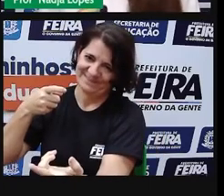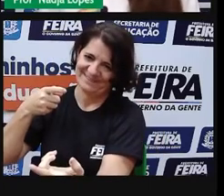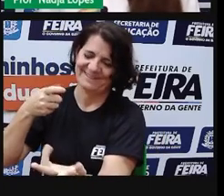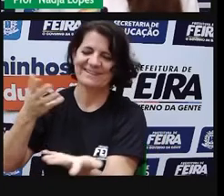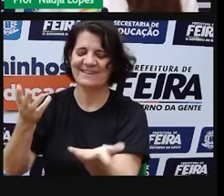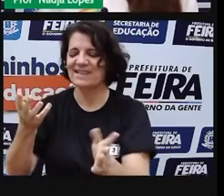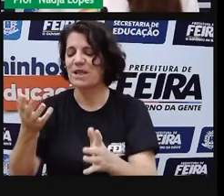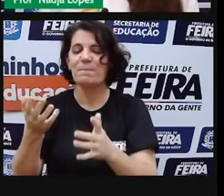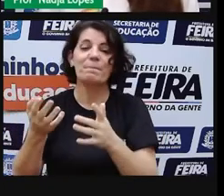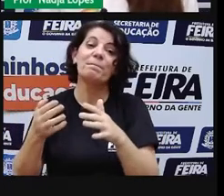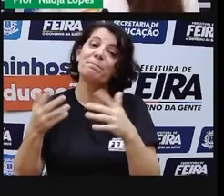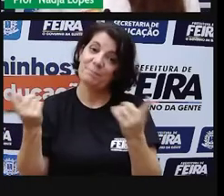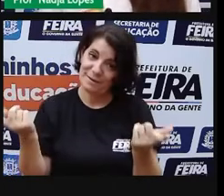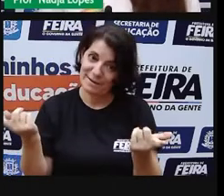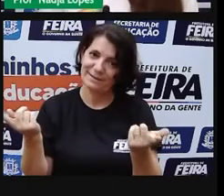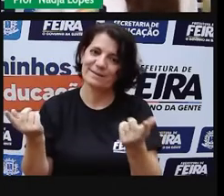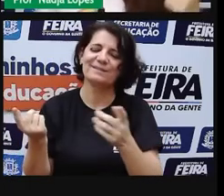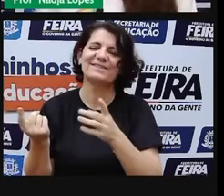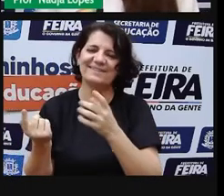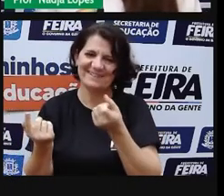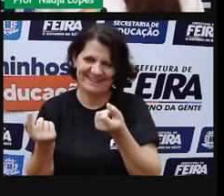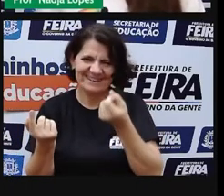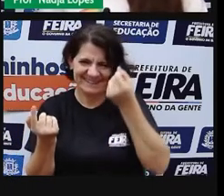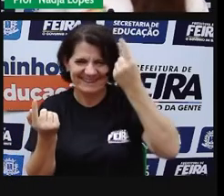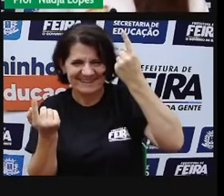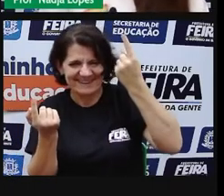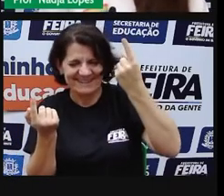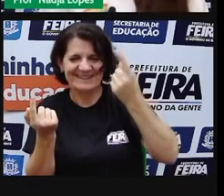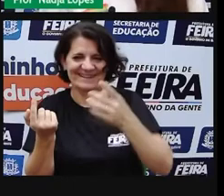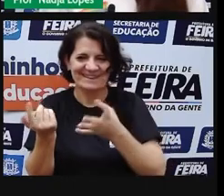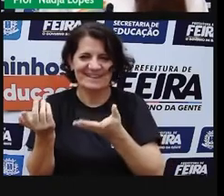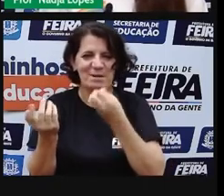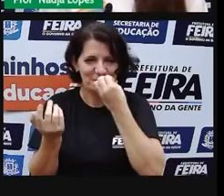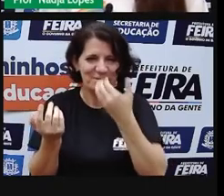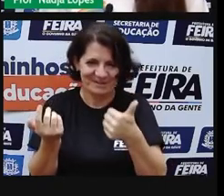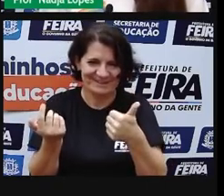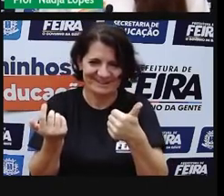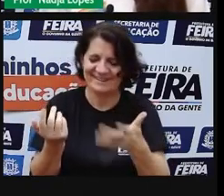Mas é um fato interessante que eu quis trazer novamente, tá bom?